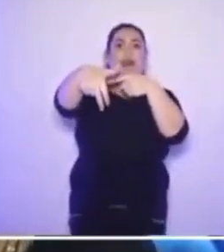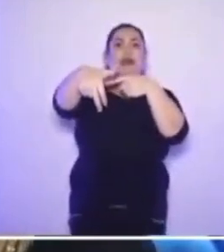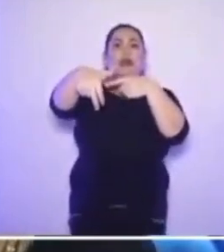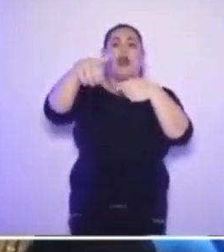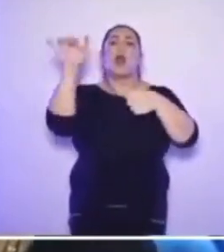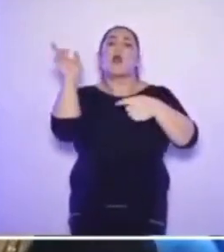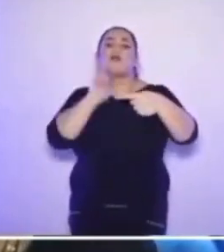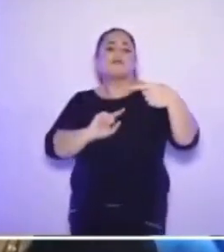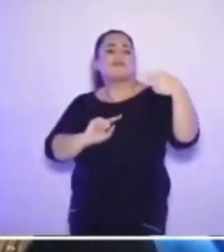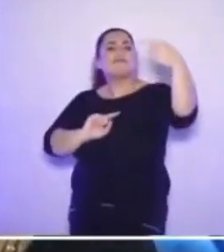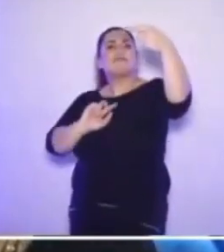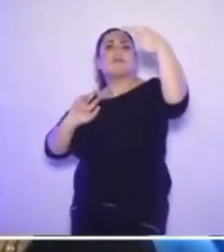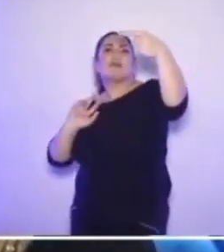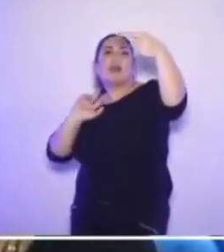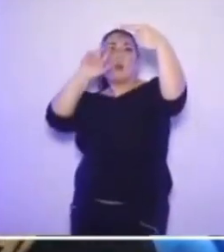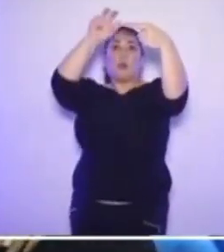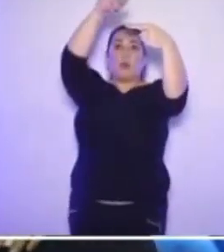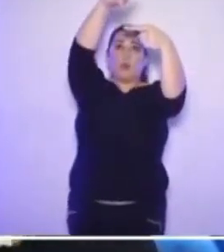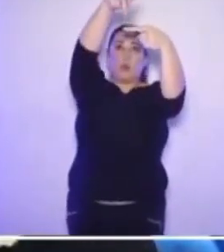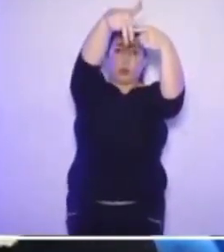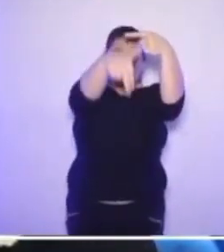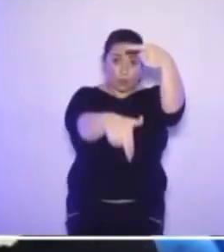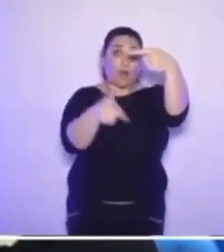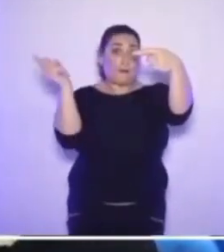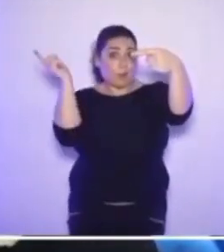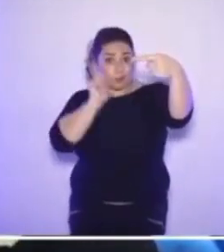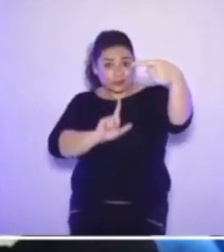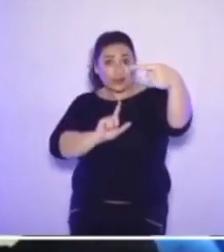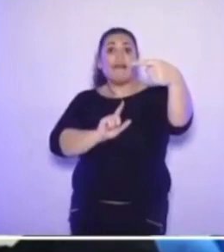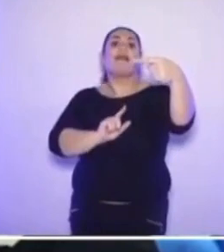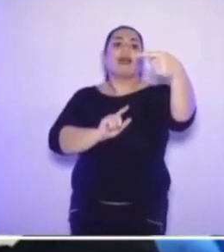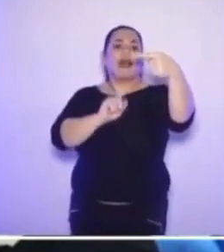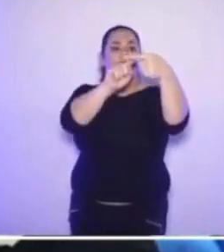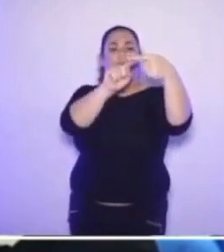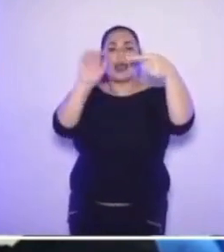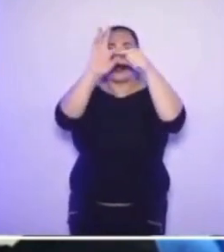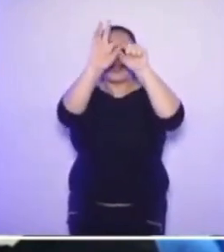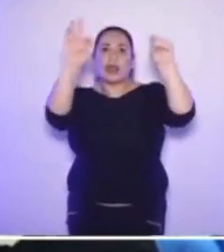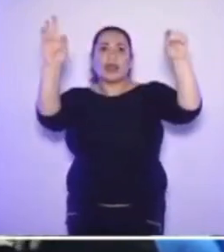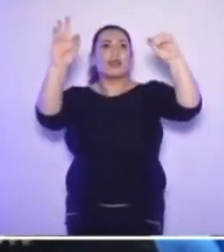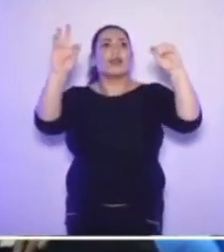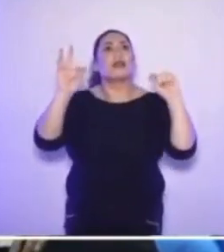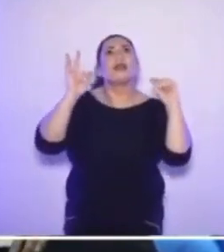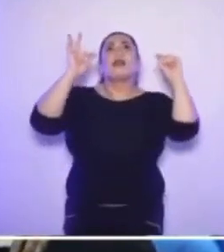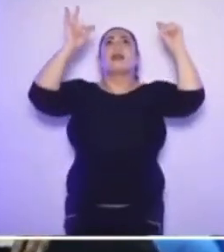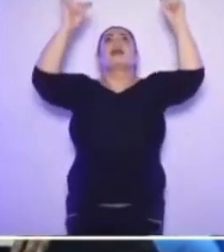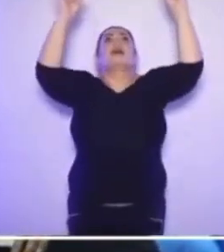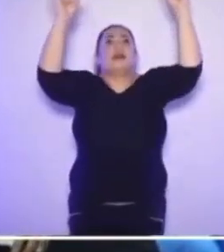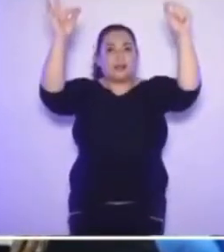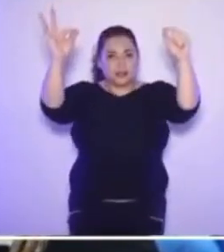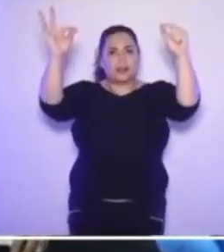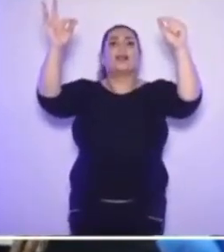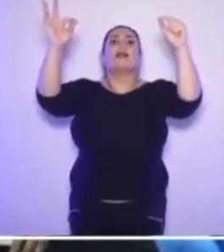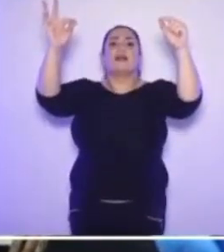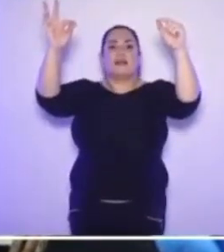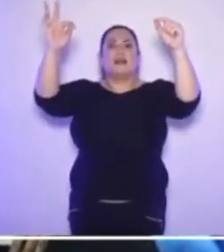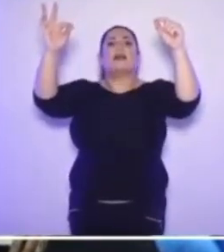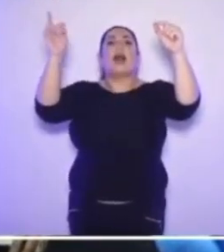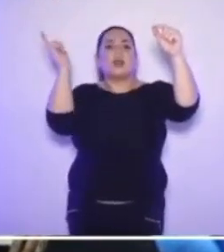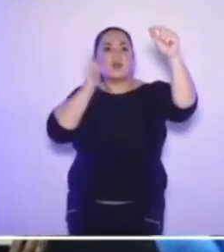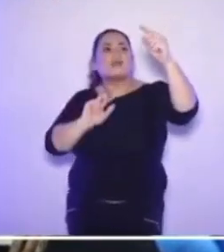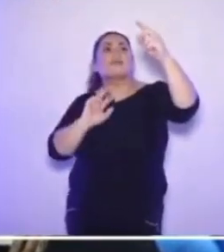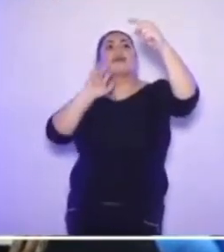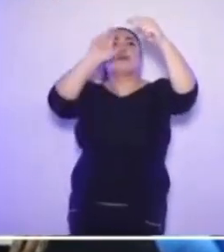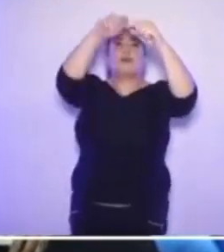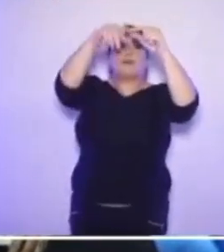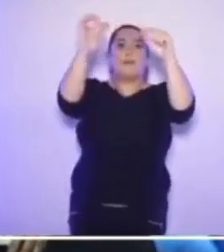derrubado, ele é aumentado. E o sarrafo olímpico da cidade de Campina Grande vem